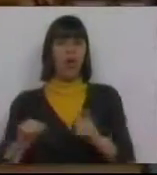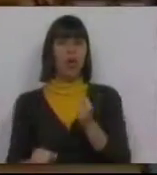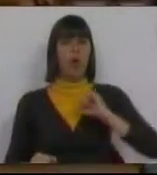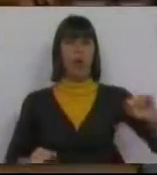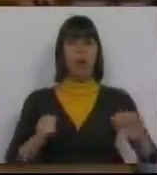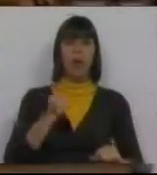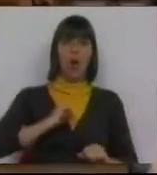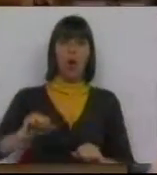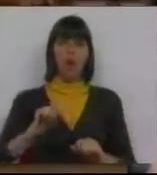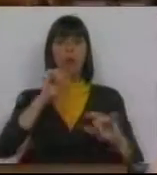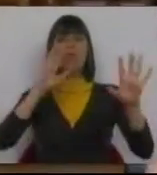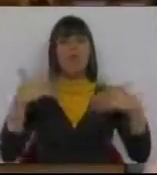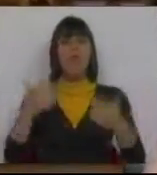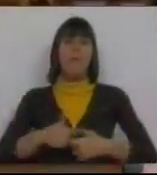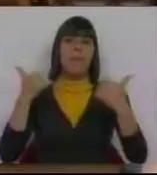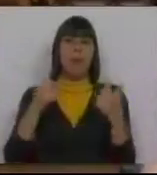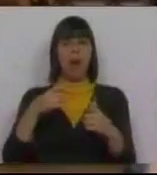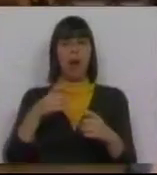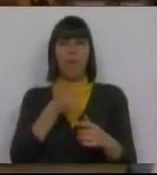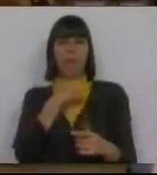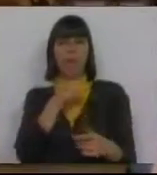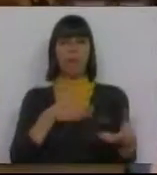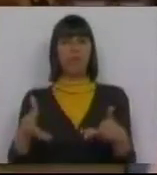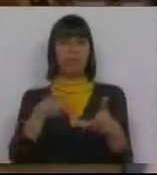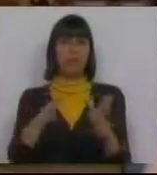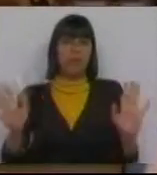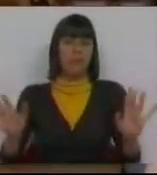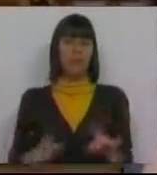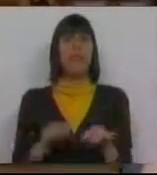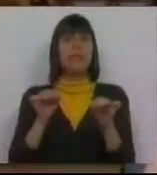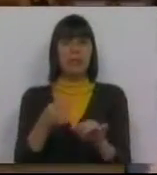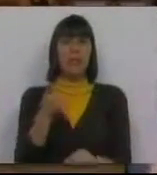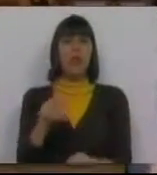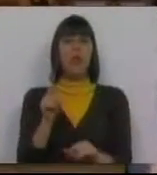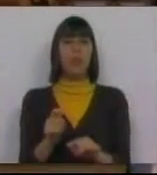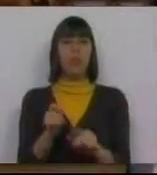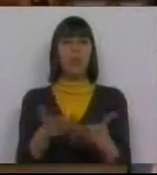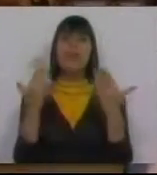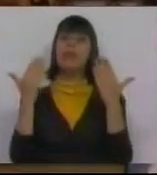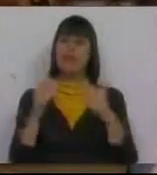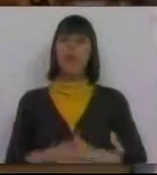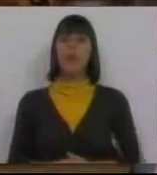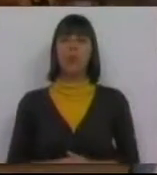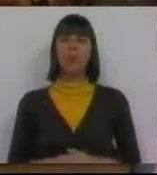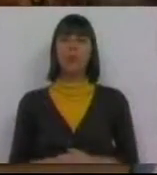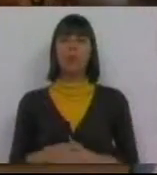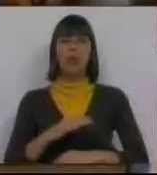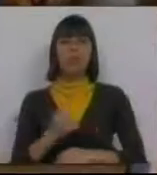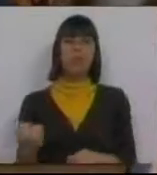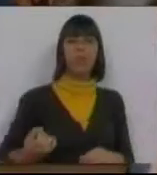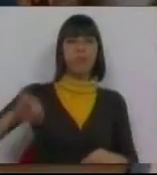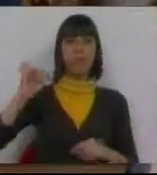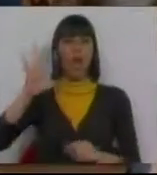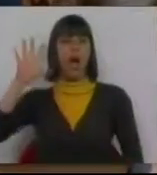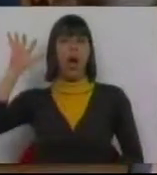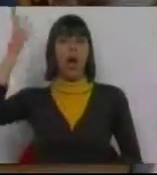outros para poder melhor reinar. E, por isso mesmo, o Bloco de Esquerda saúda a desobediência